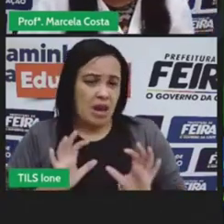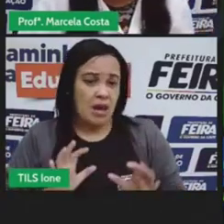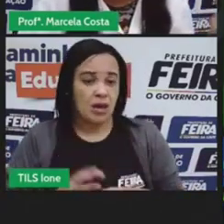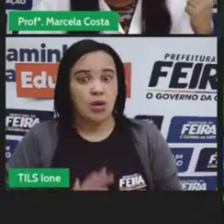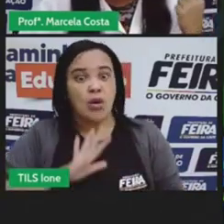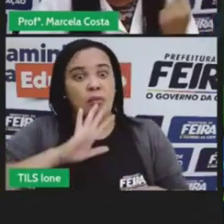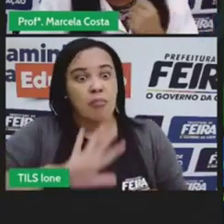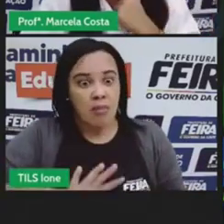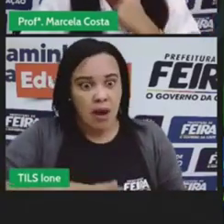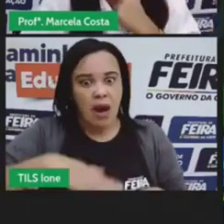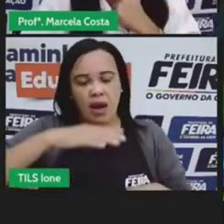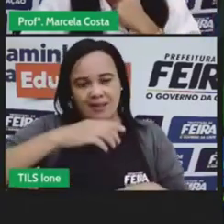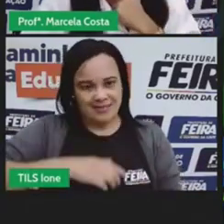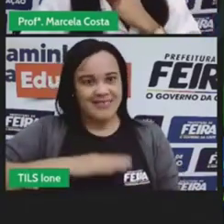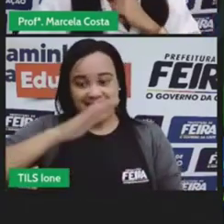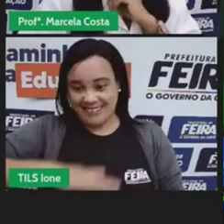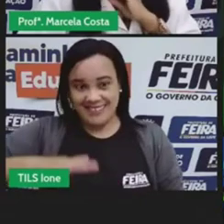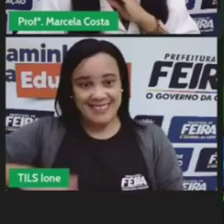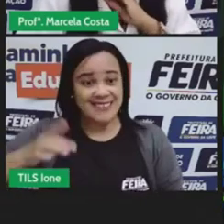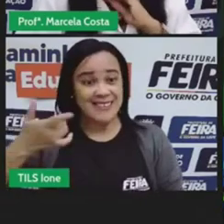pra outra criança pode ser